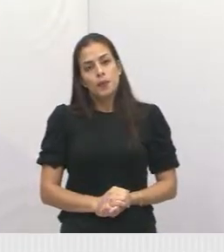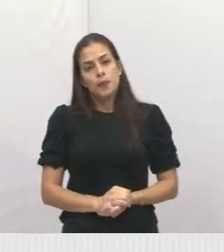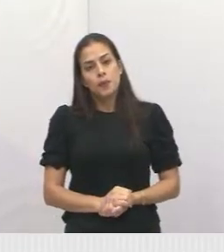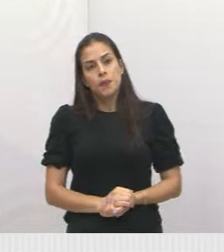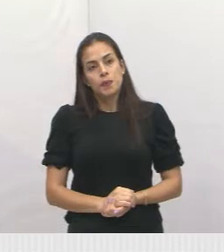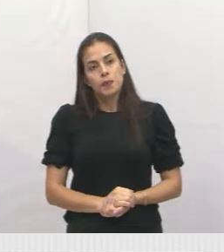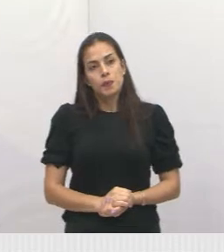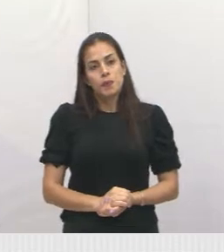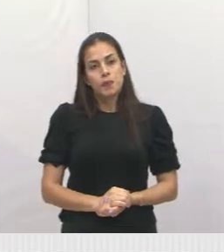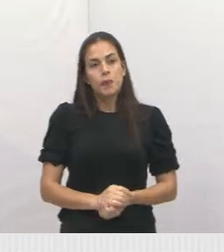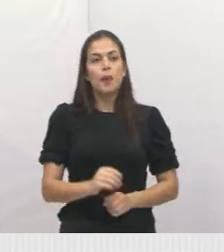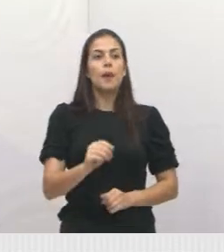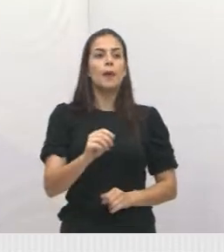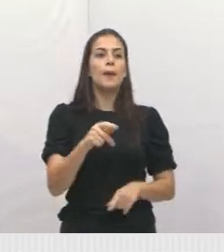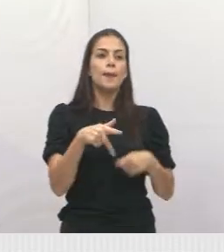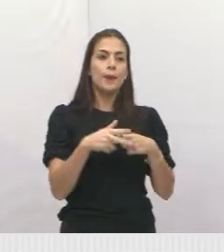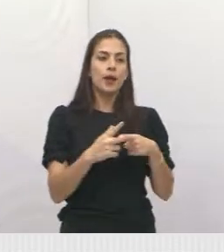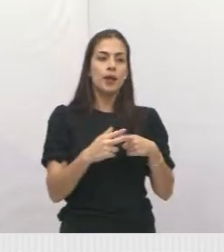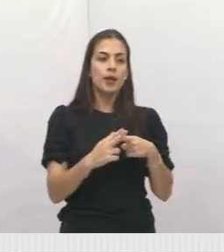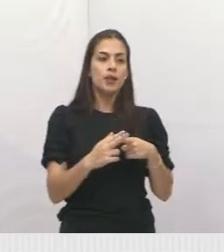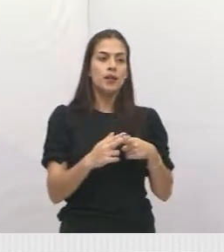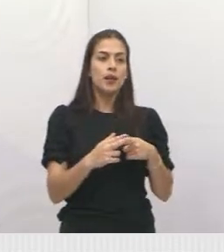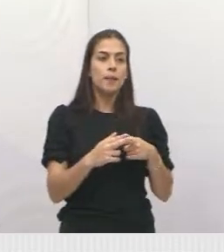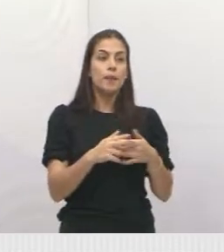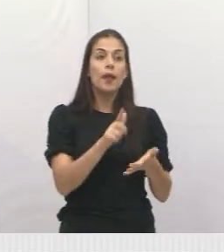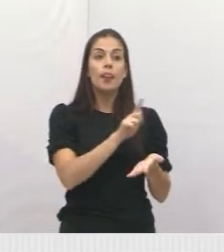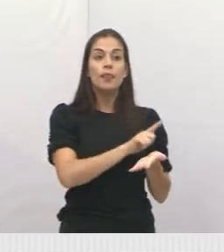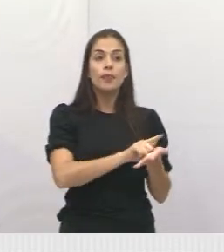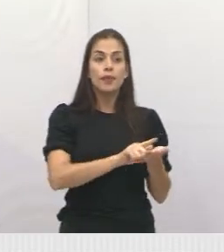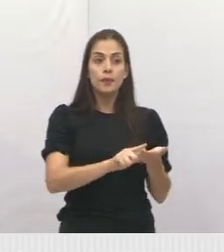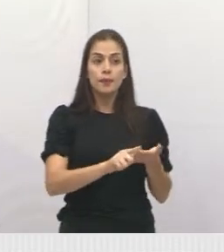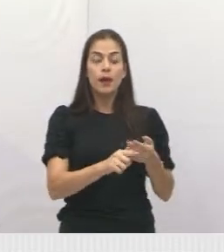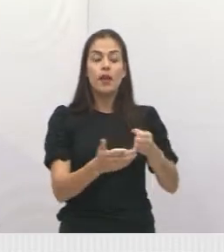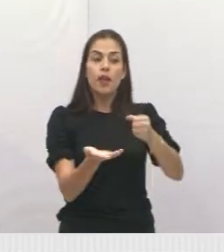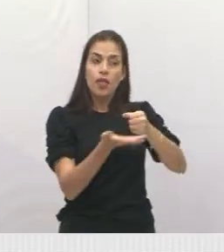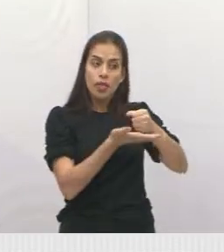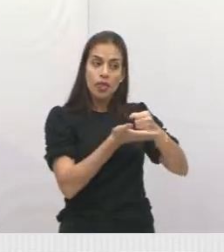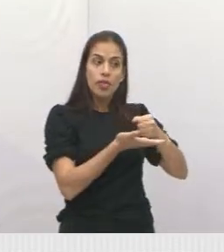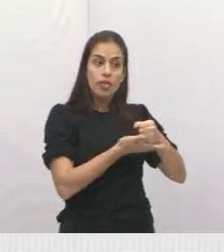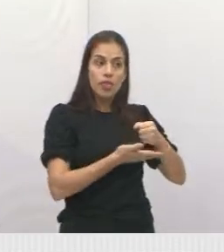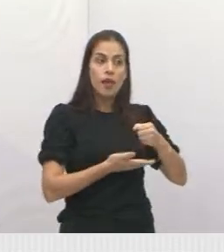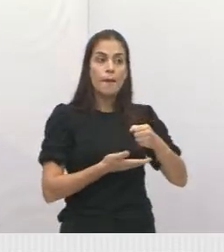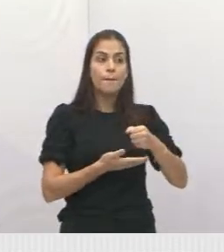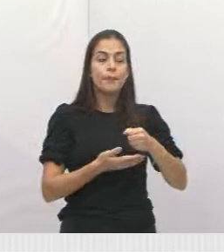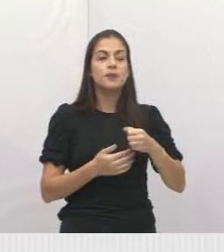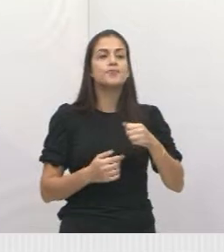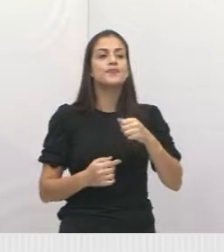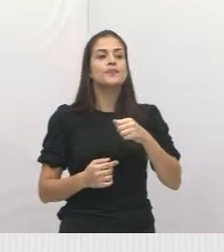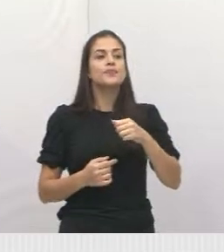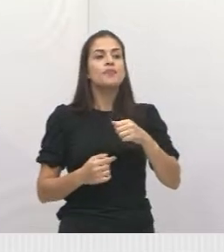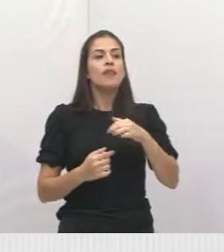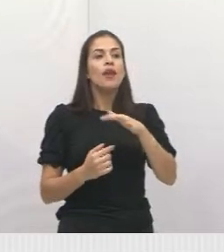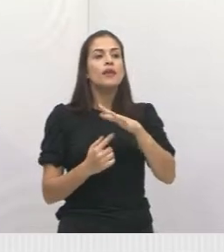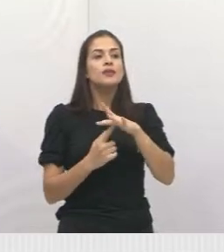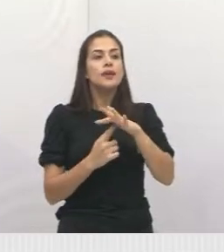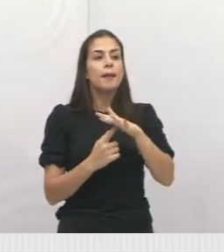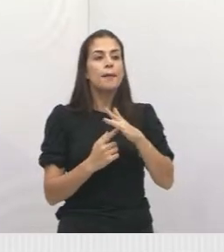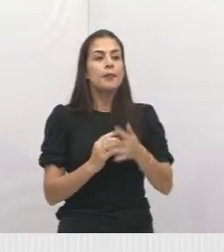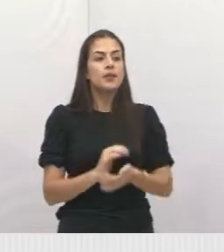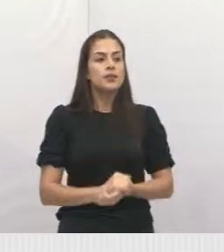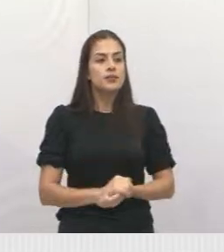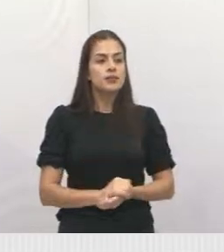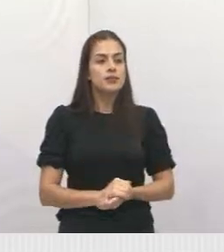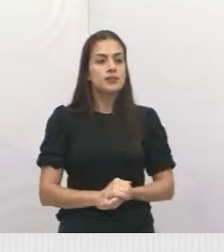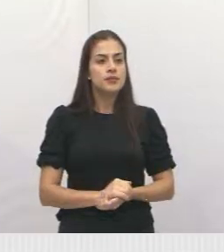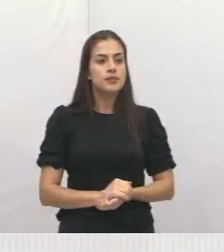Aí a manutenção também, limpeza aí também dessa praça. Espero ser atendido. E vamos mostrar o primeiro vídeo